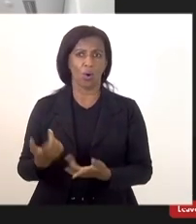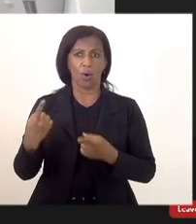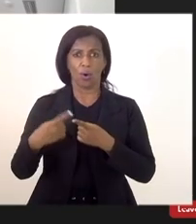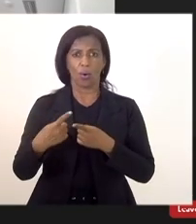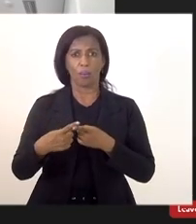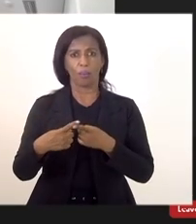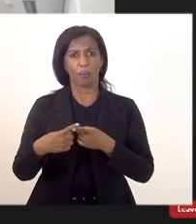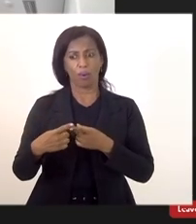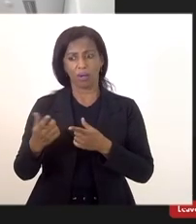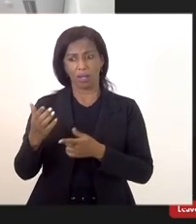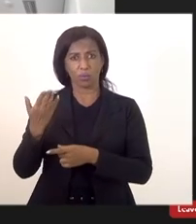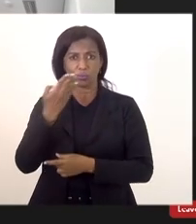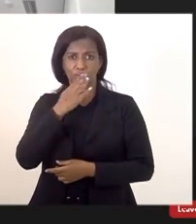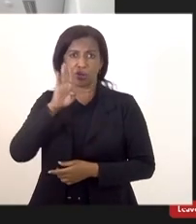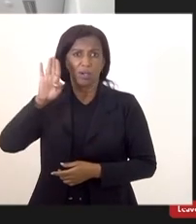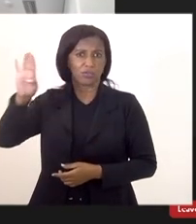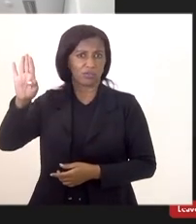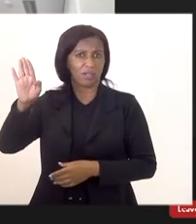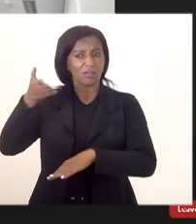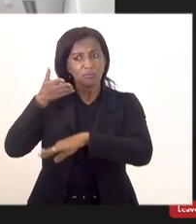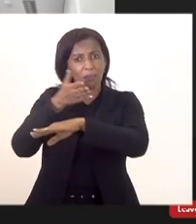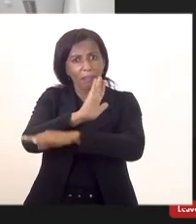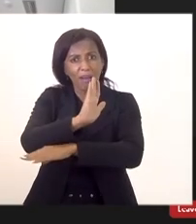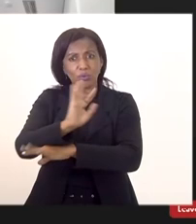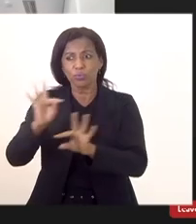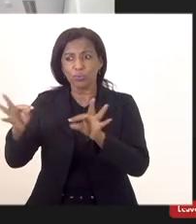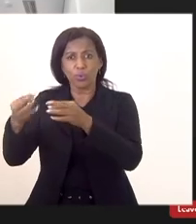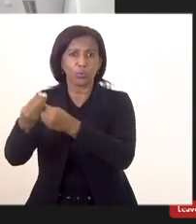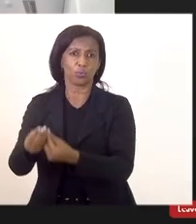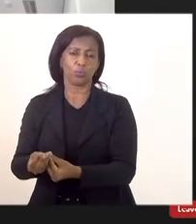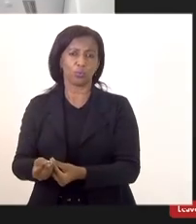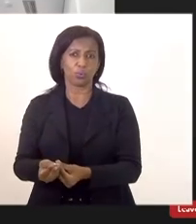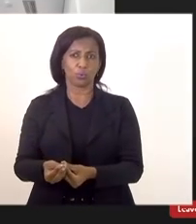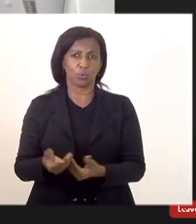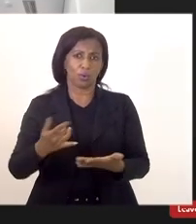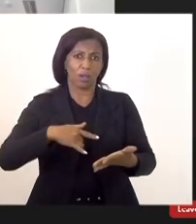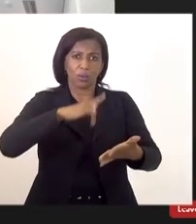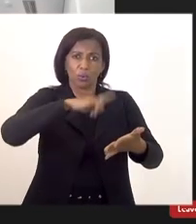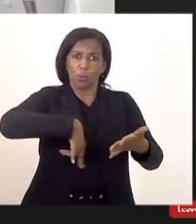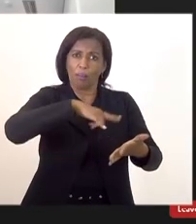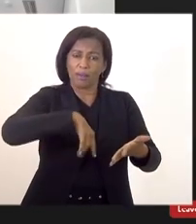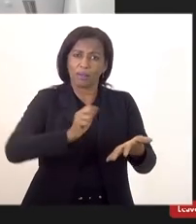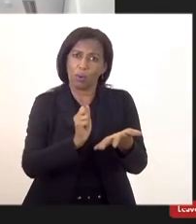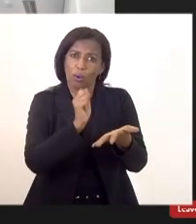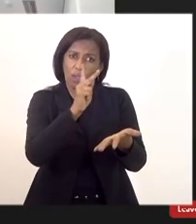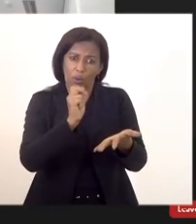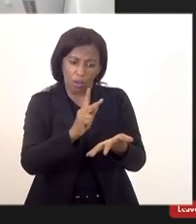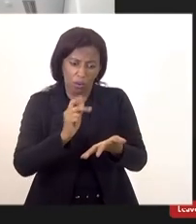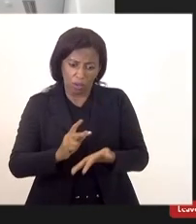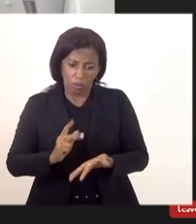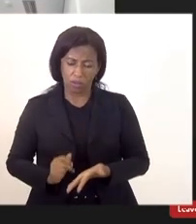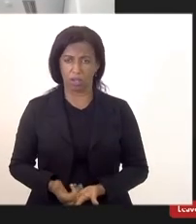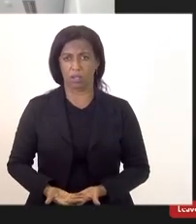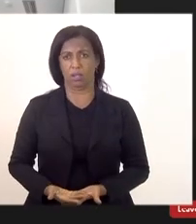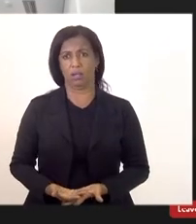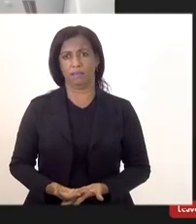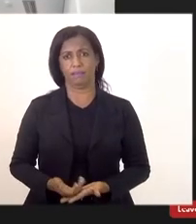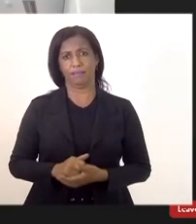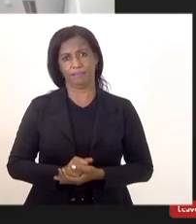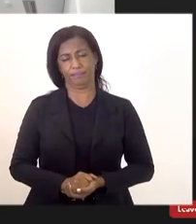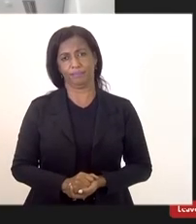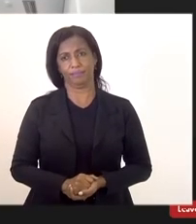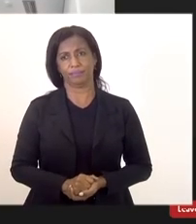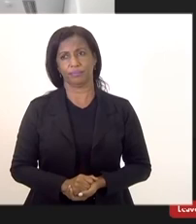os senhores estão fora de ser contemplado mesmo toda a documentação da gente tá lá no DGB desculpa